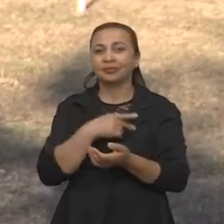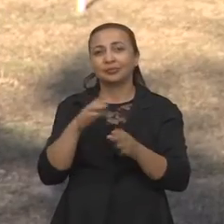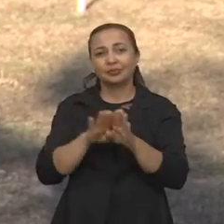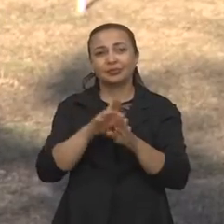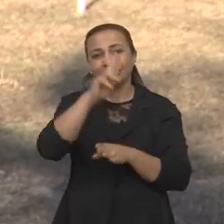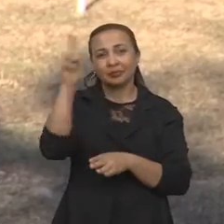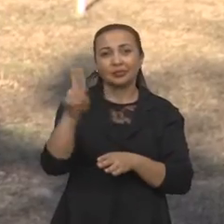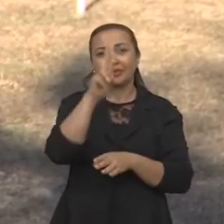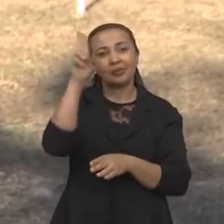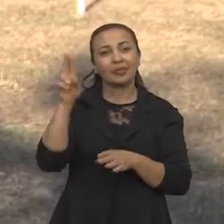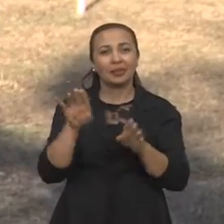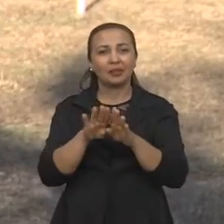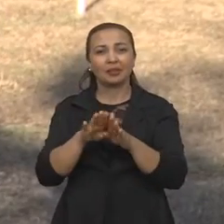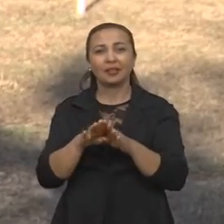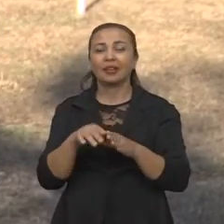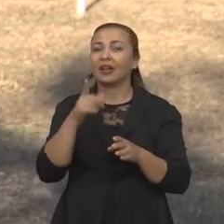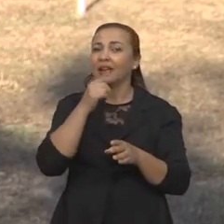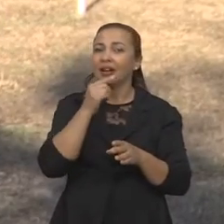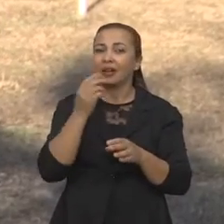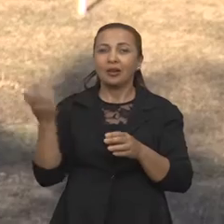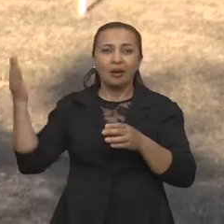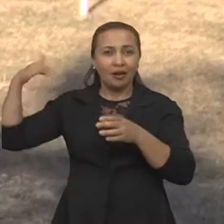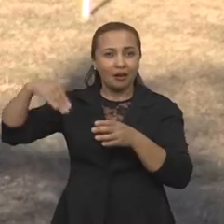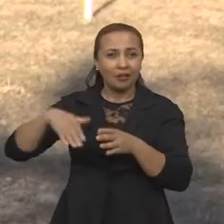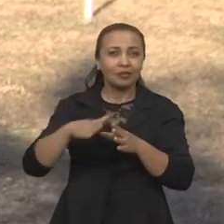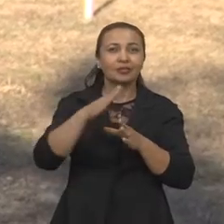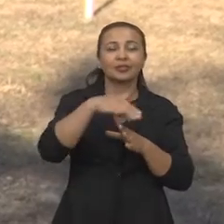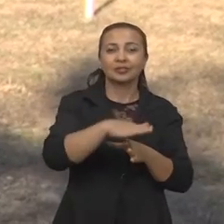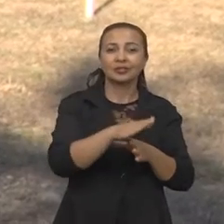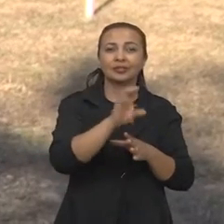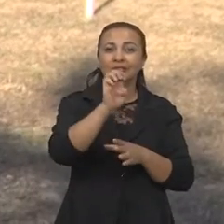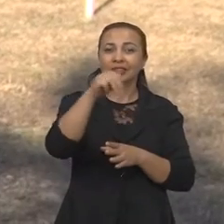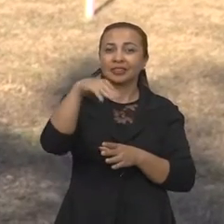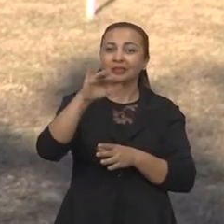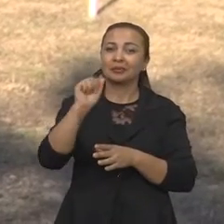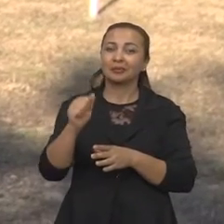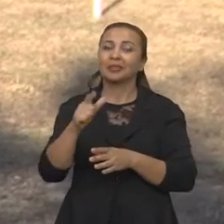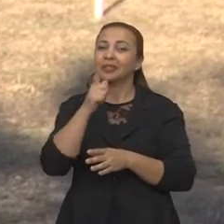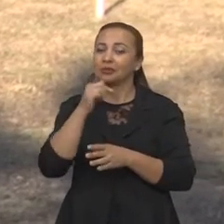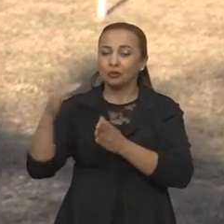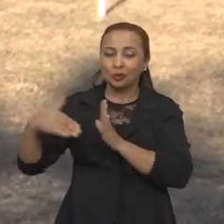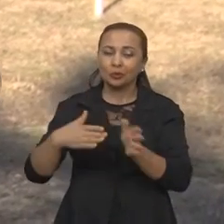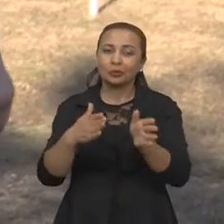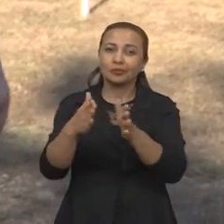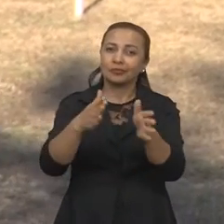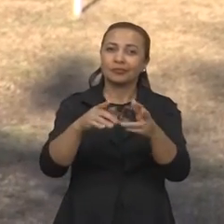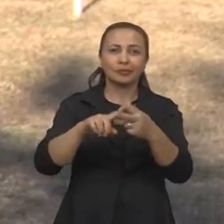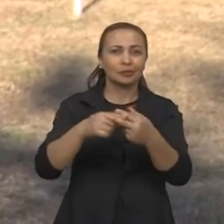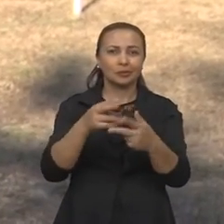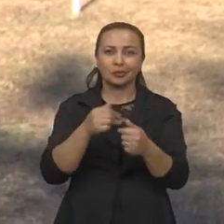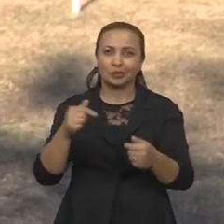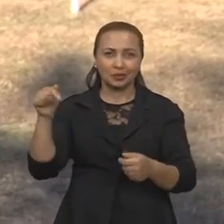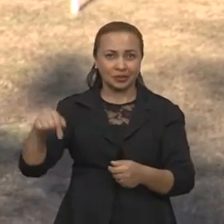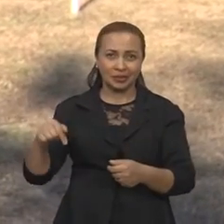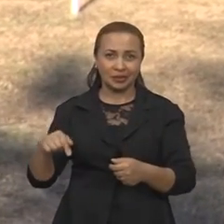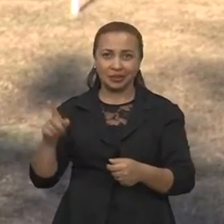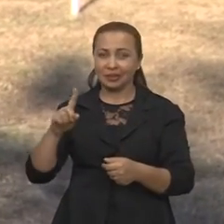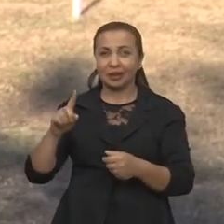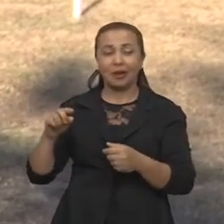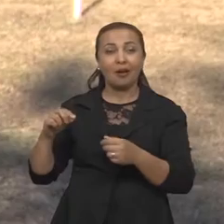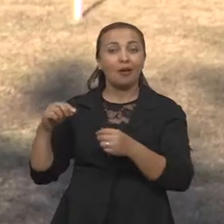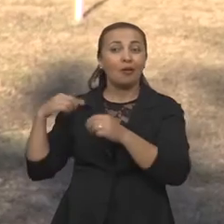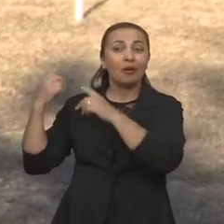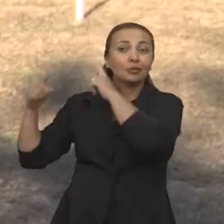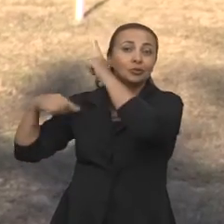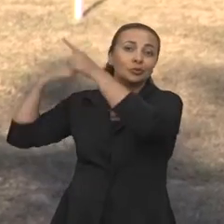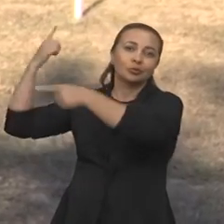utiliza também, a água que vem de Vitória da Conquista, é uma água que vem de rio. E não é rio que não é produzido na nossa região, ela vem